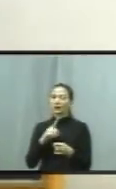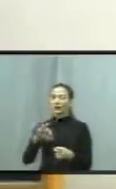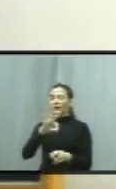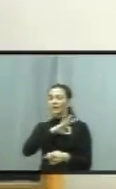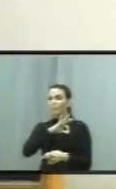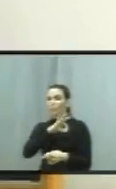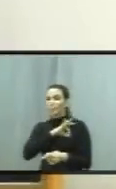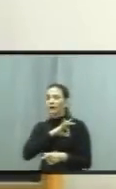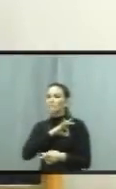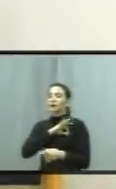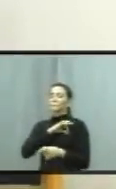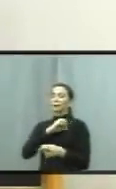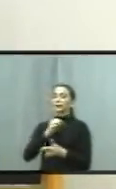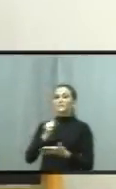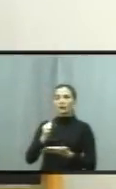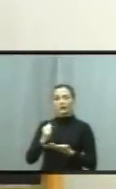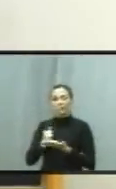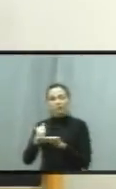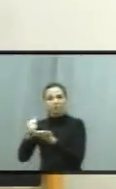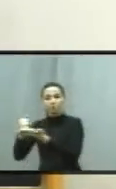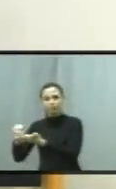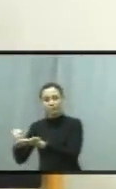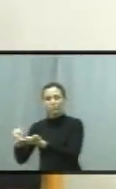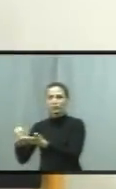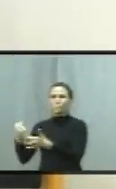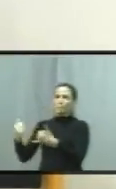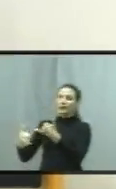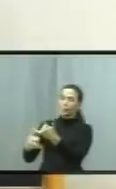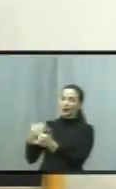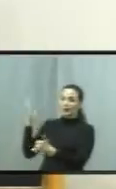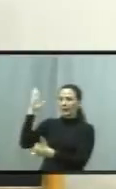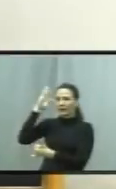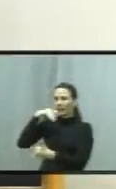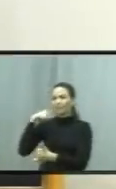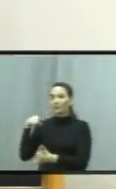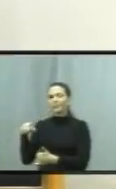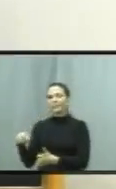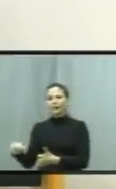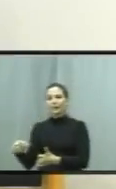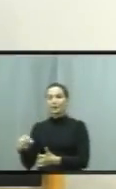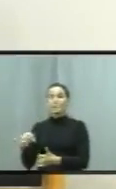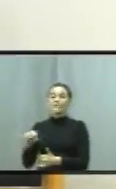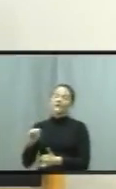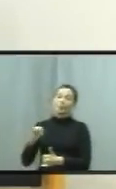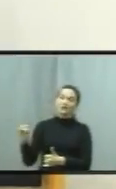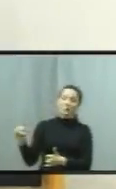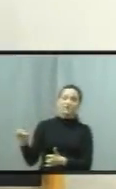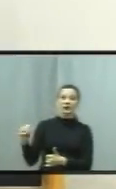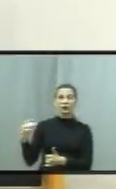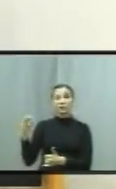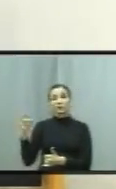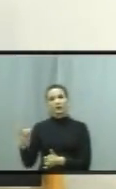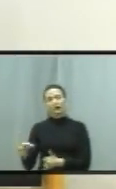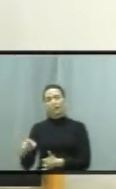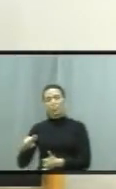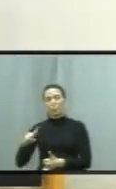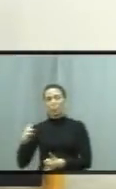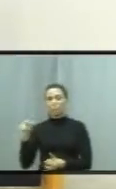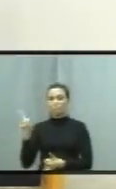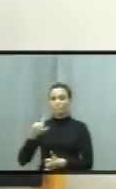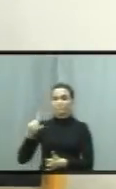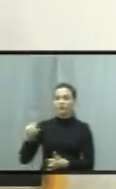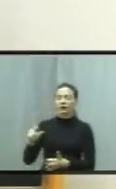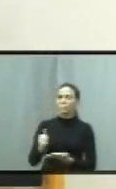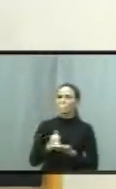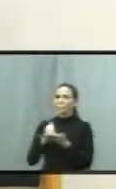no encalço dessas brincadeiras de mau gosto, seja ela brincadeira ou não, mas com certeza o apoio